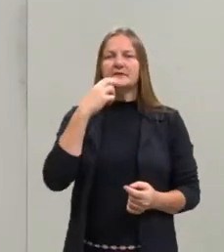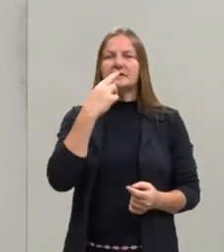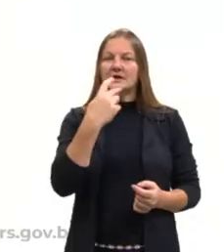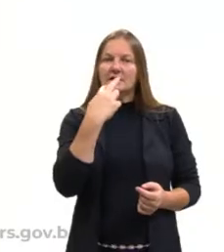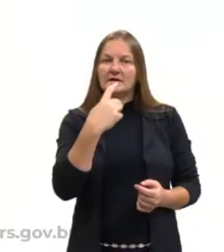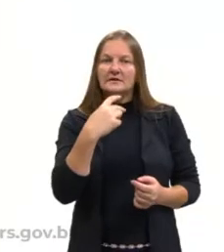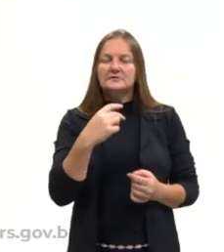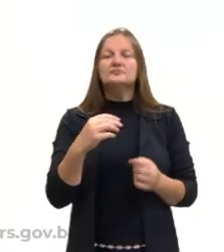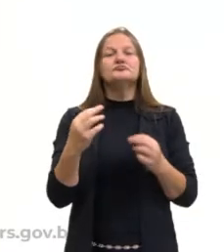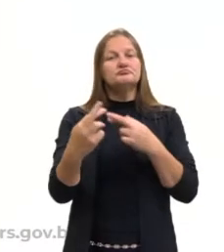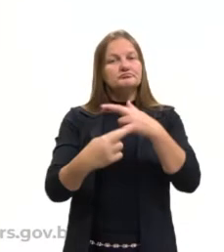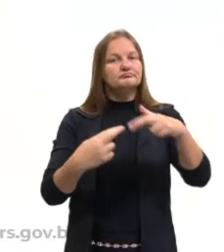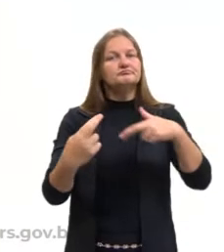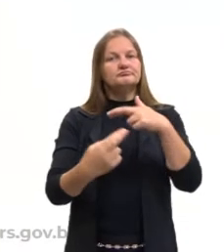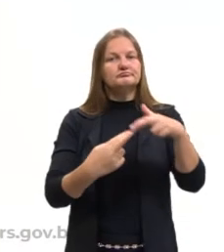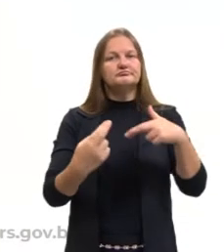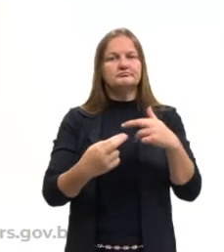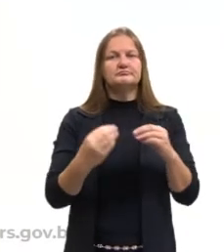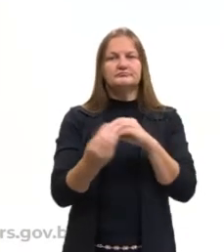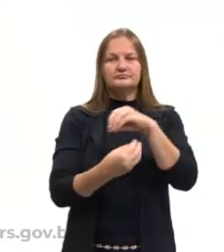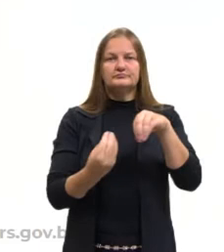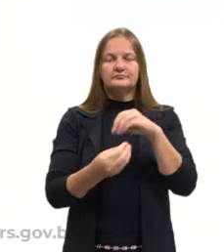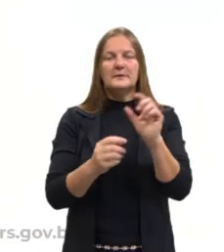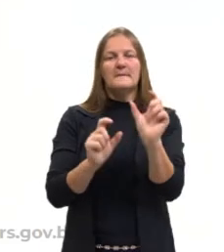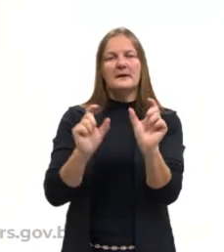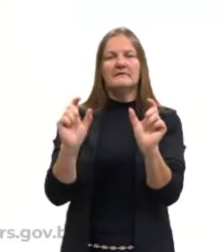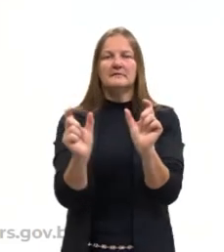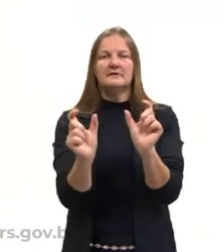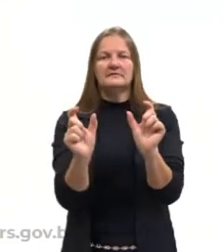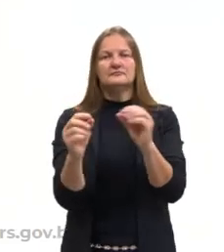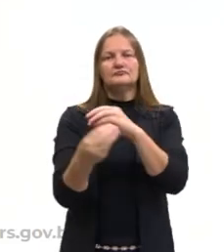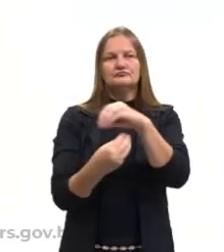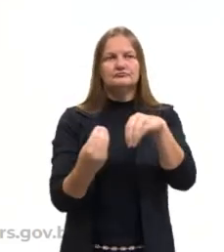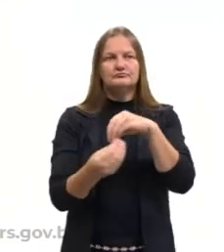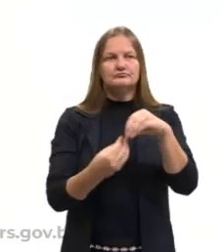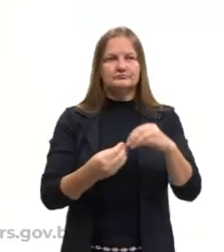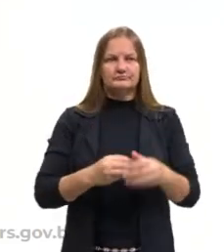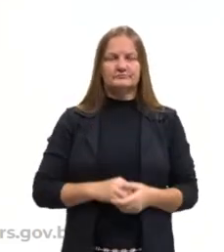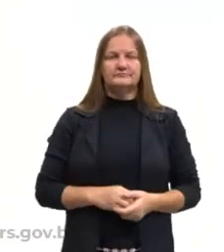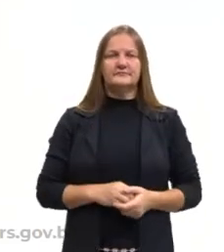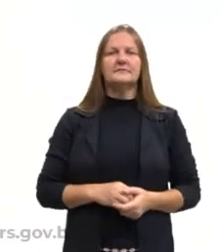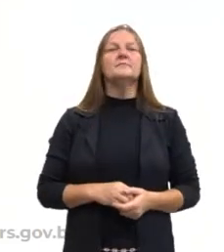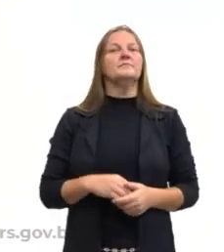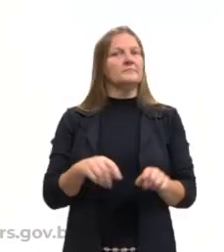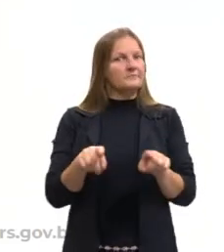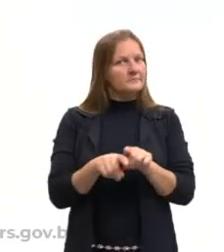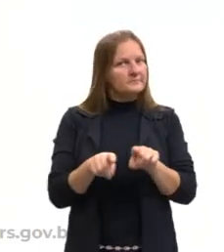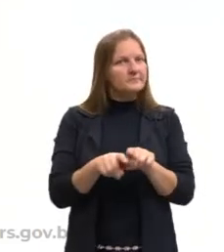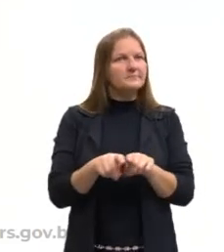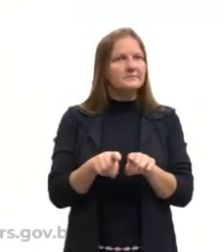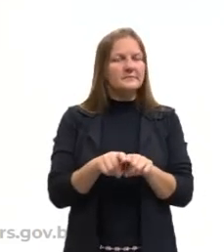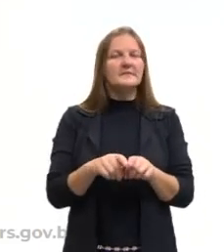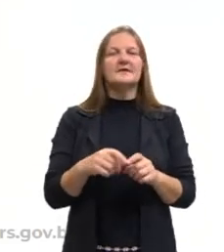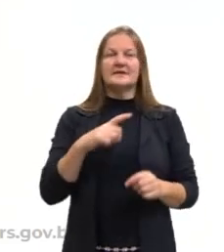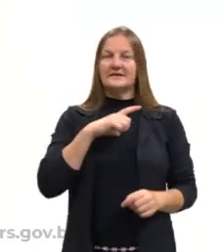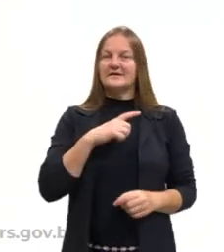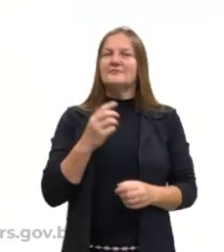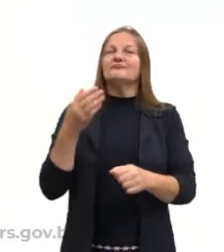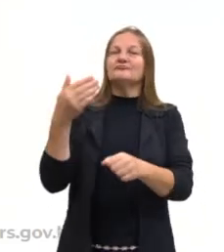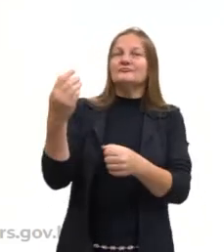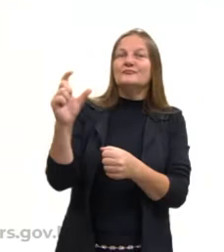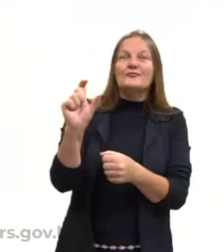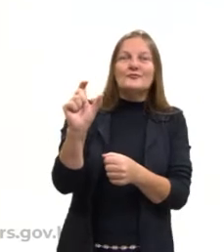inglesa, com muitas palavras. Muitas palavras, inclusive muitas palavras estão ainda